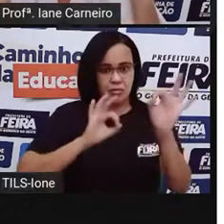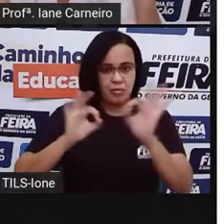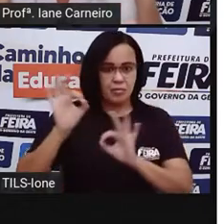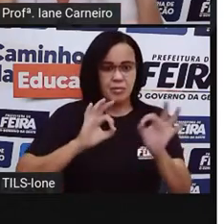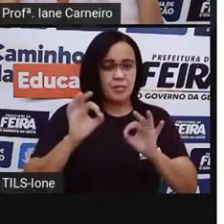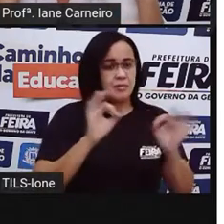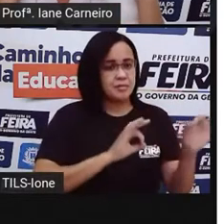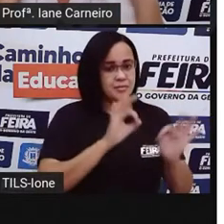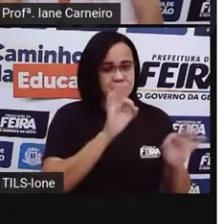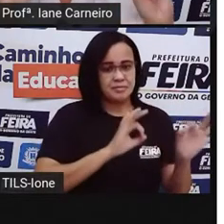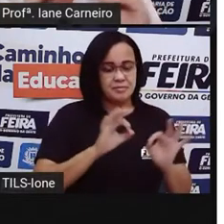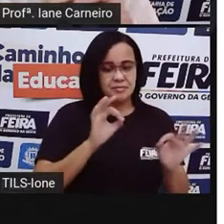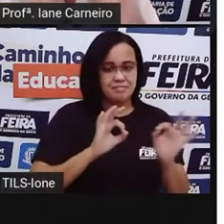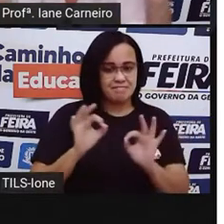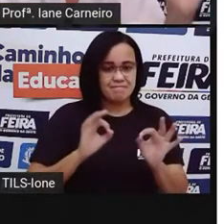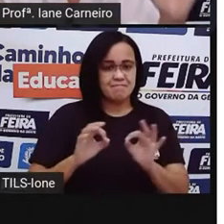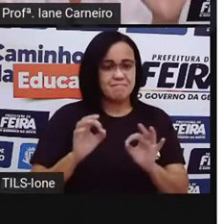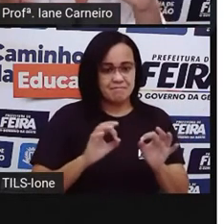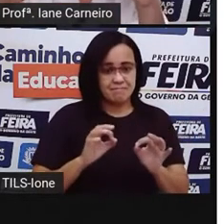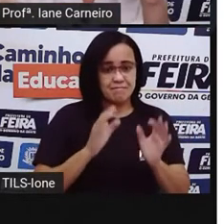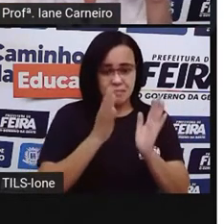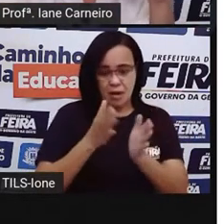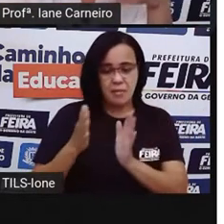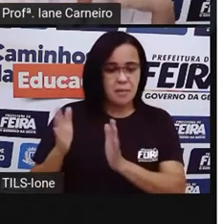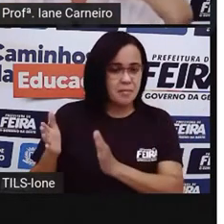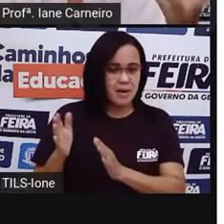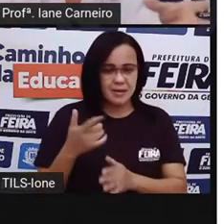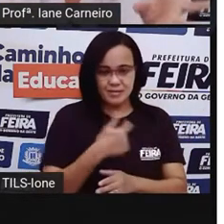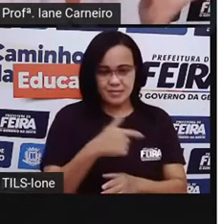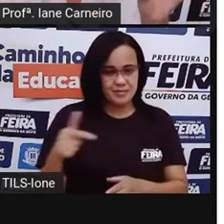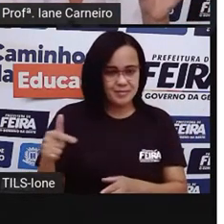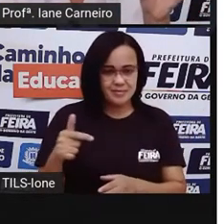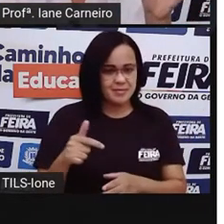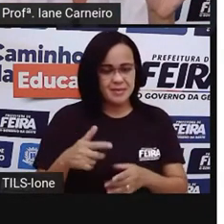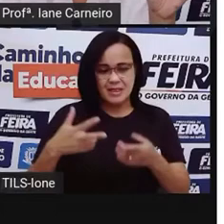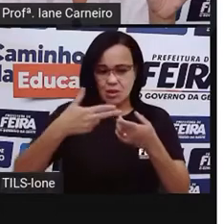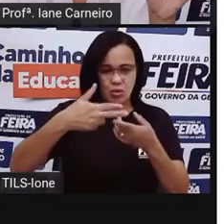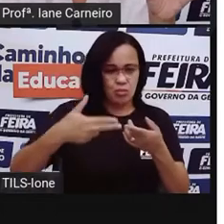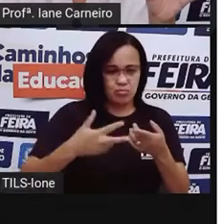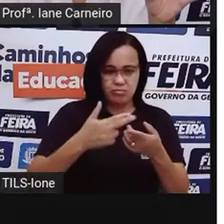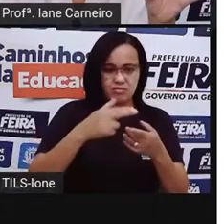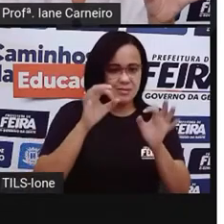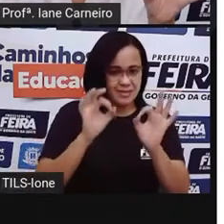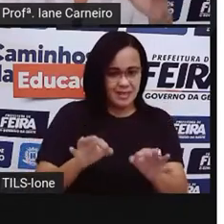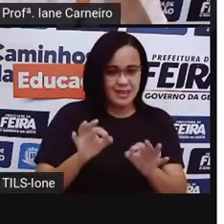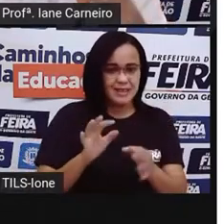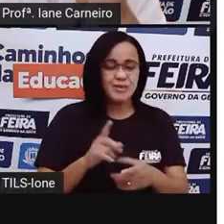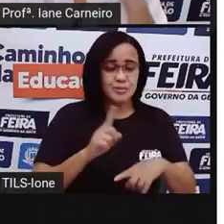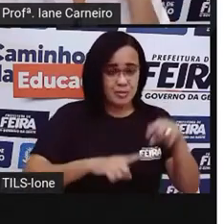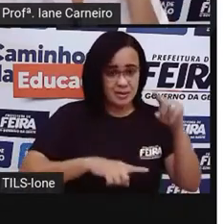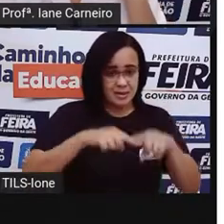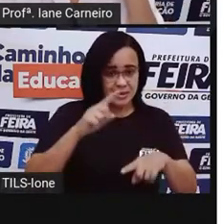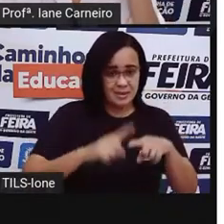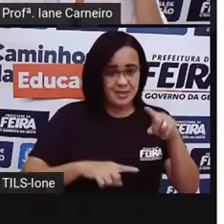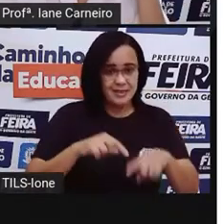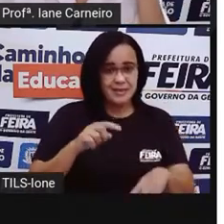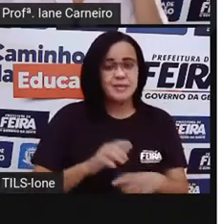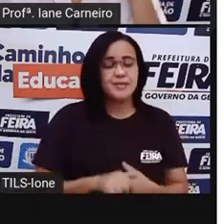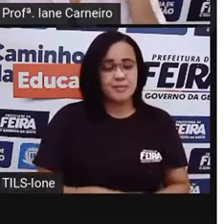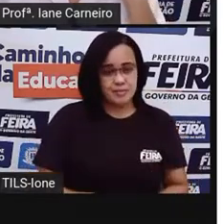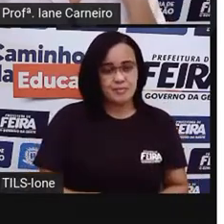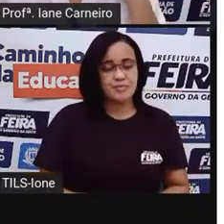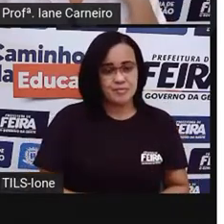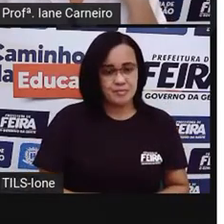tem uma forma exata para você cortar aí o seu material. material. Nesse caso aqui do pássaro